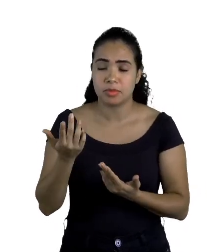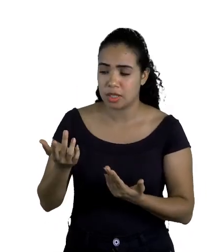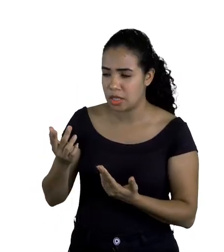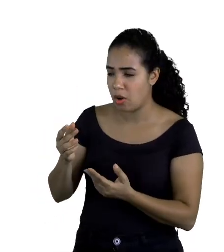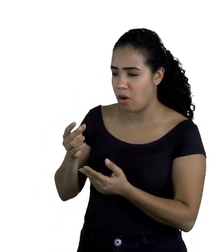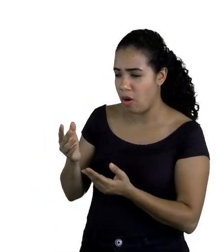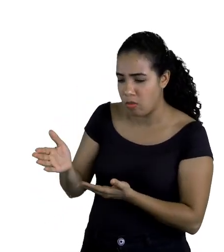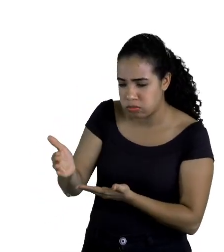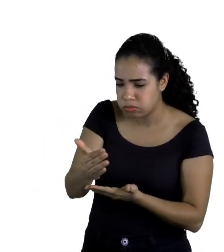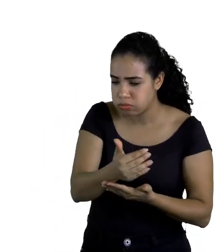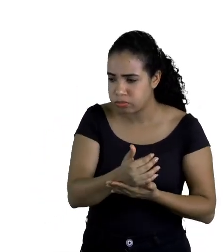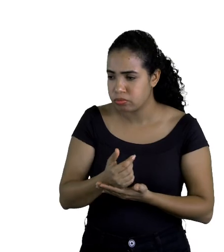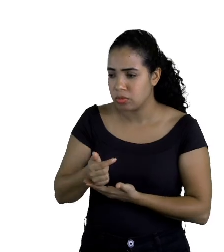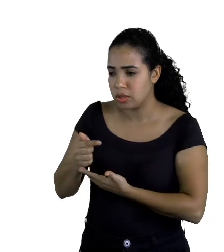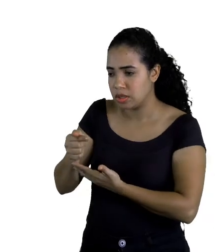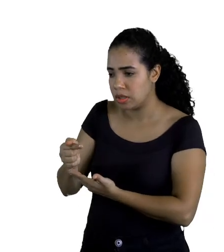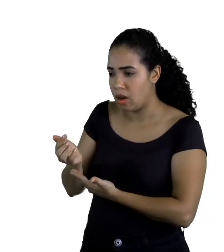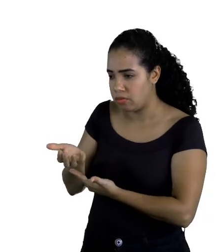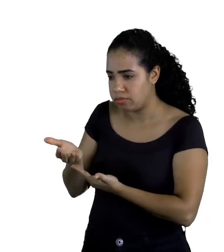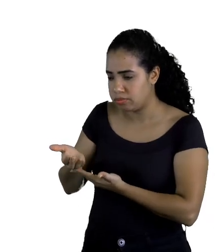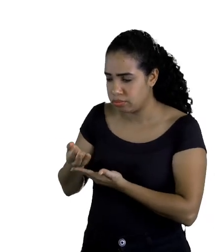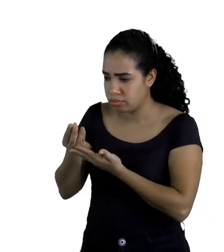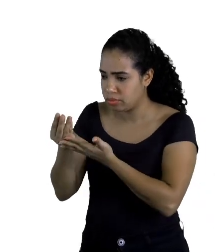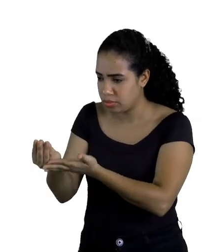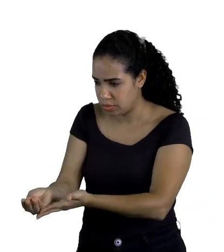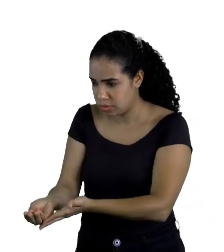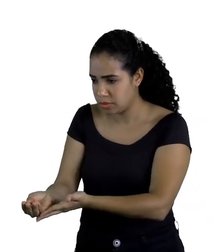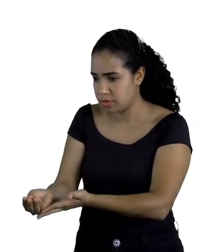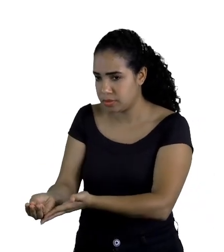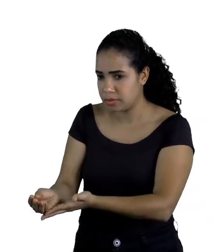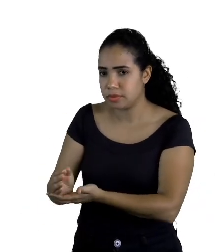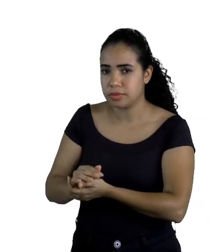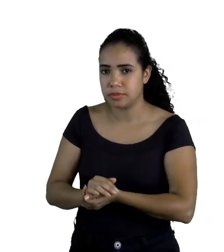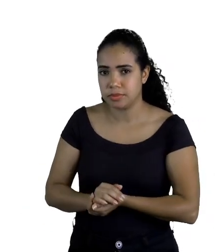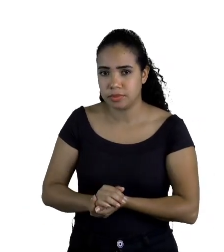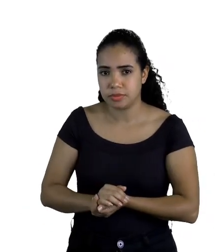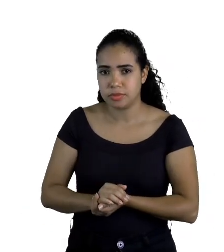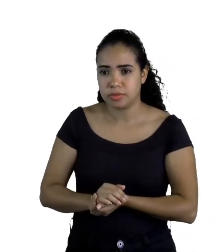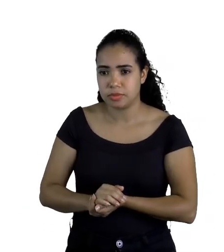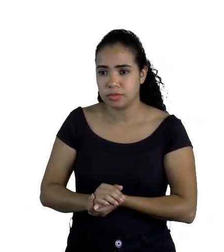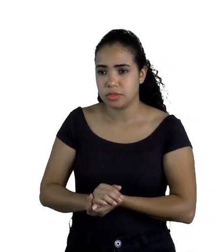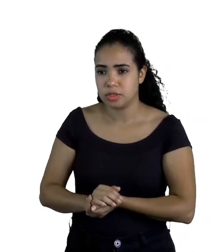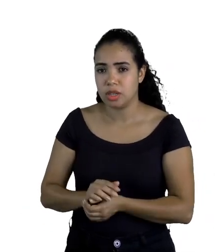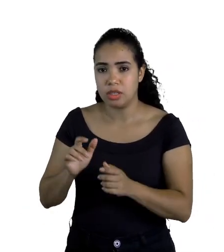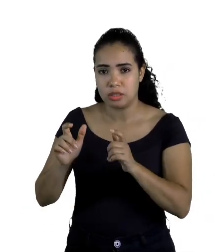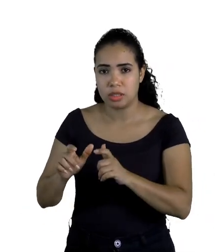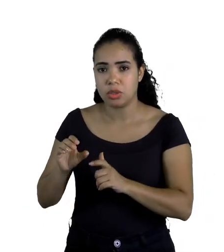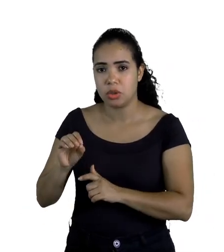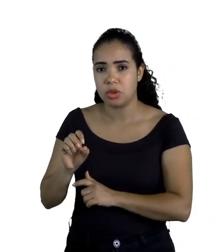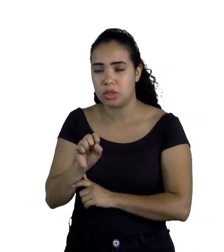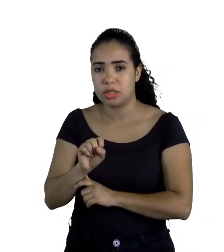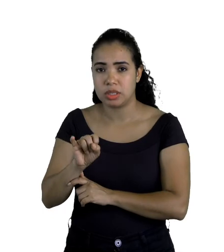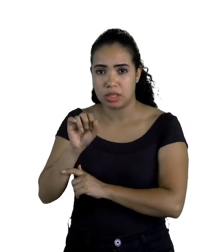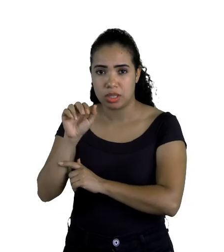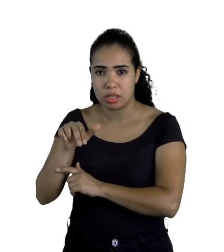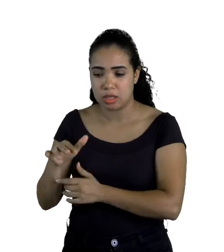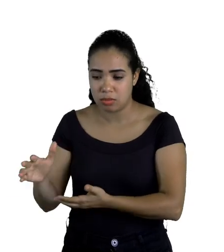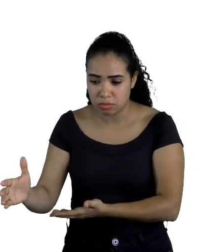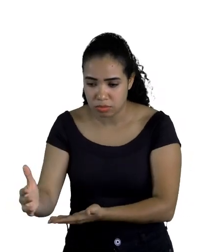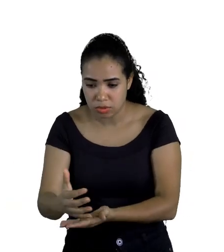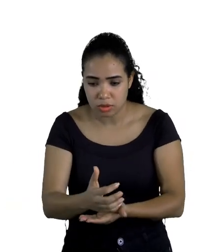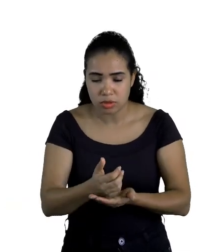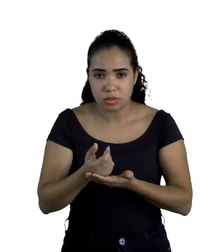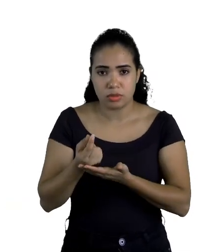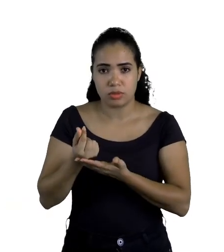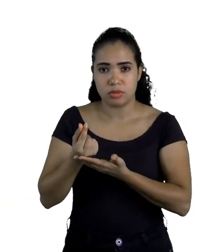e conseguiram sete cauris que colocaram no chão, no lugar indicado por Ossain, que apanhou o dinheiro,